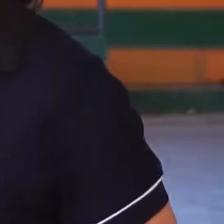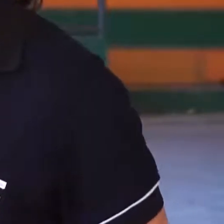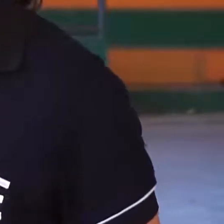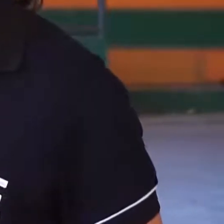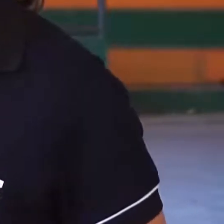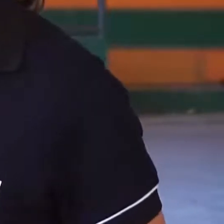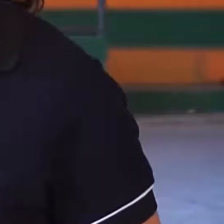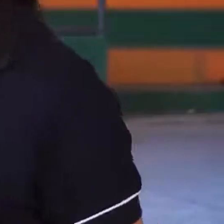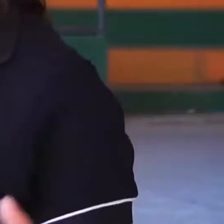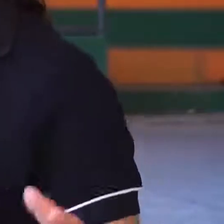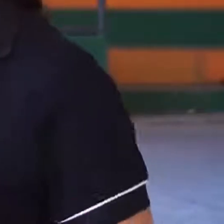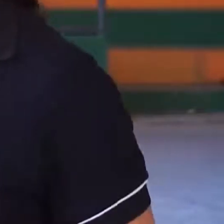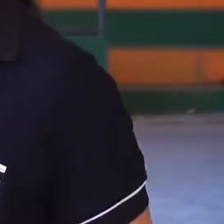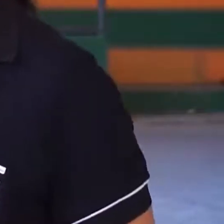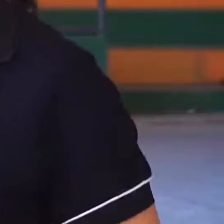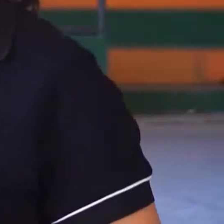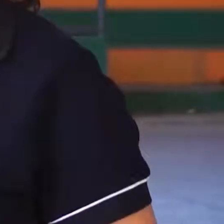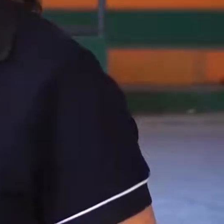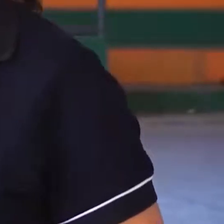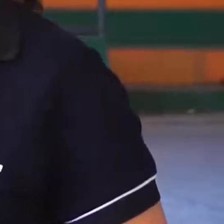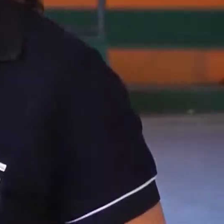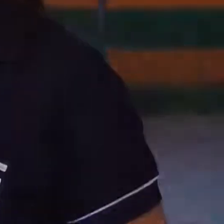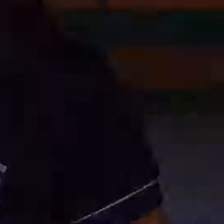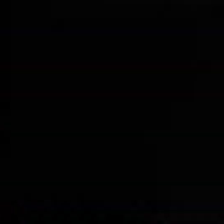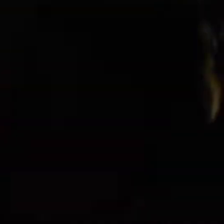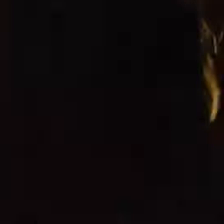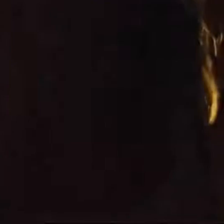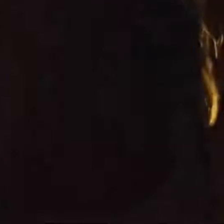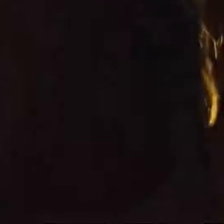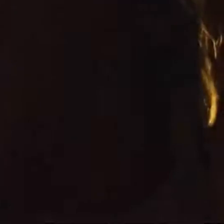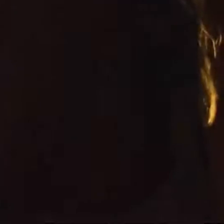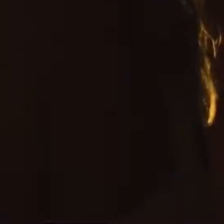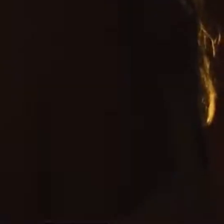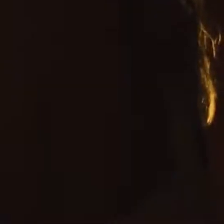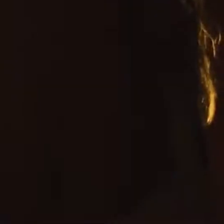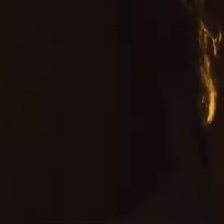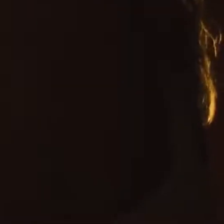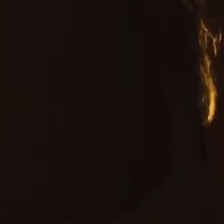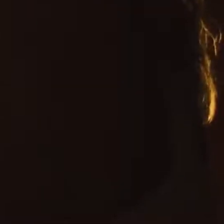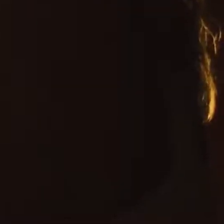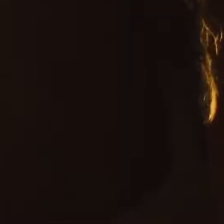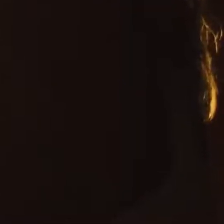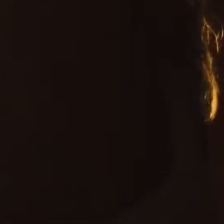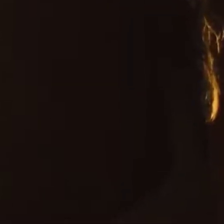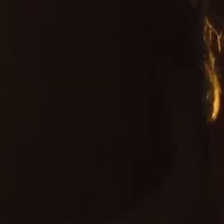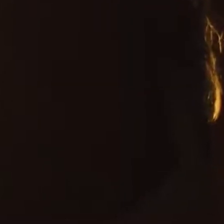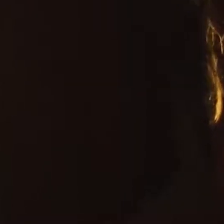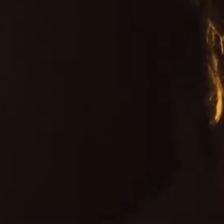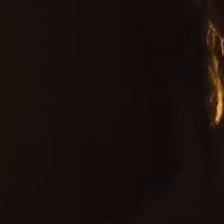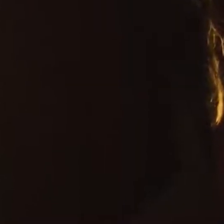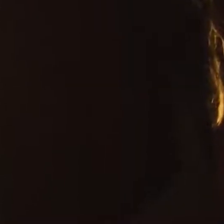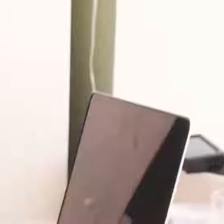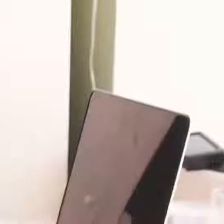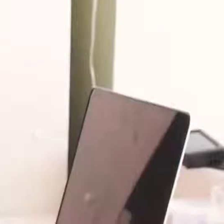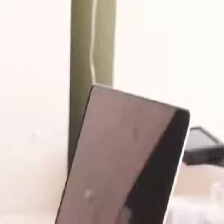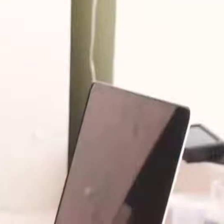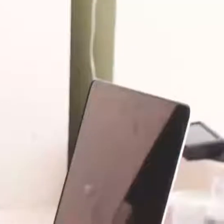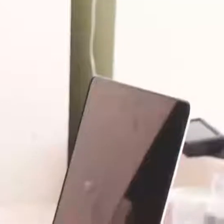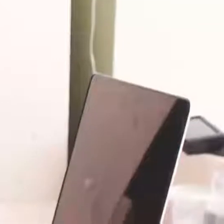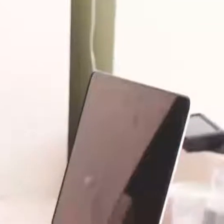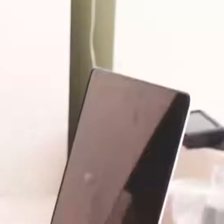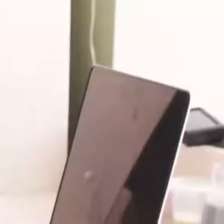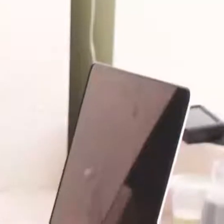entra a atividade física na vida do ser humano. Durante o processo de envelhecimento humano, ocorrem